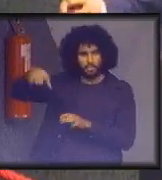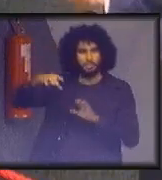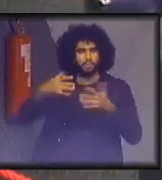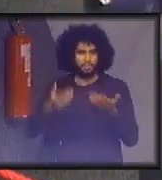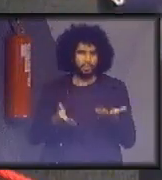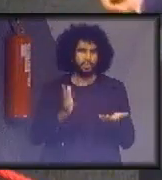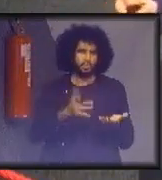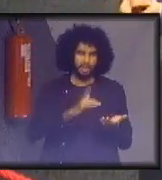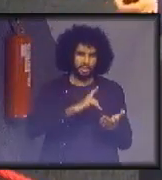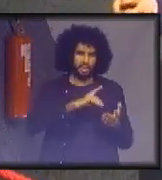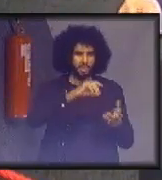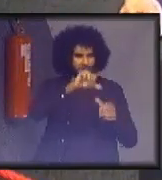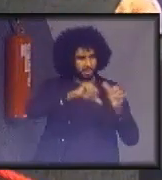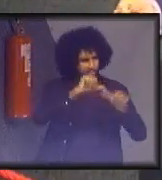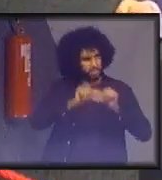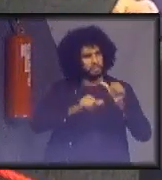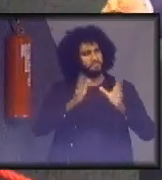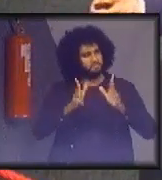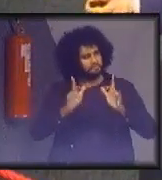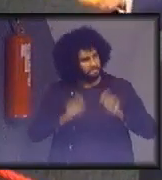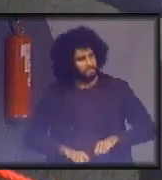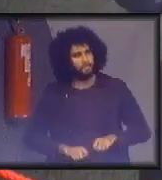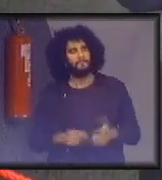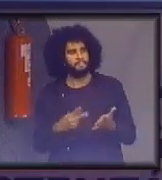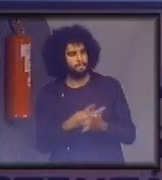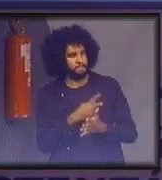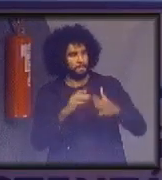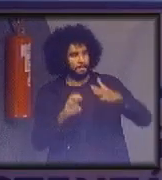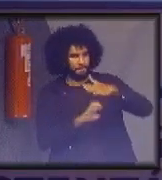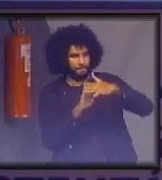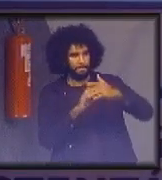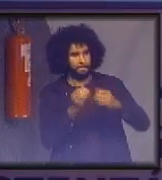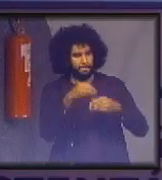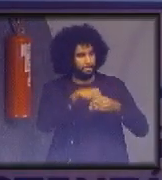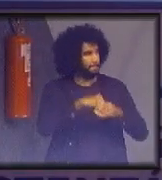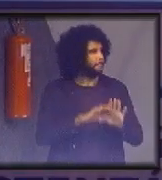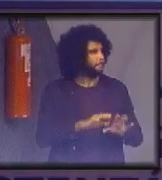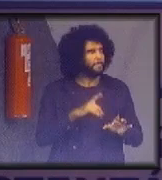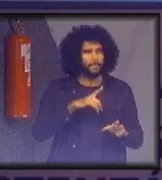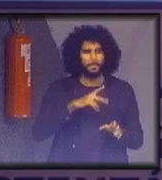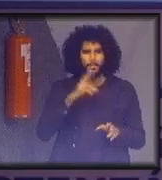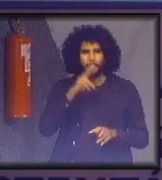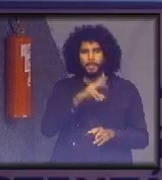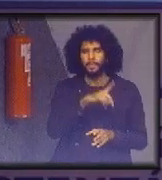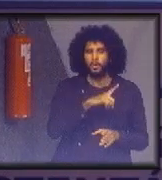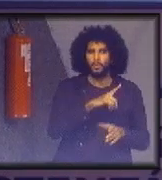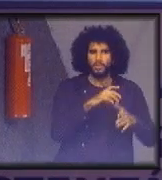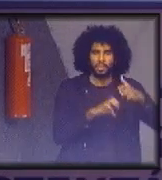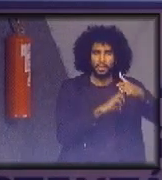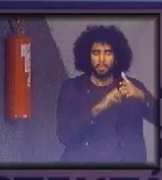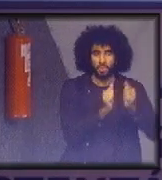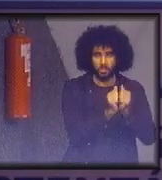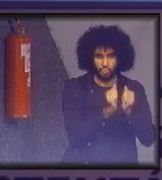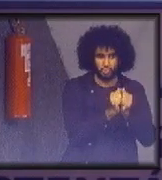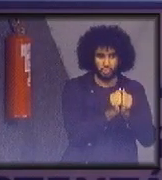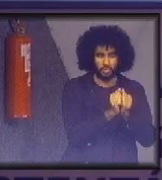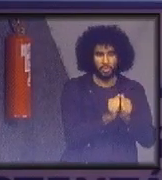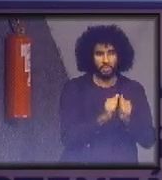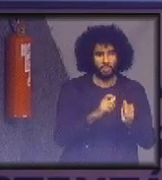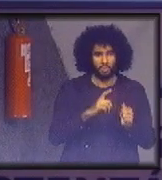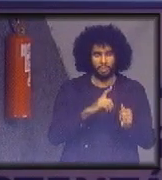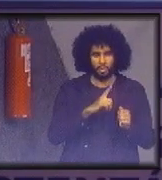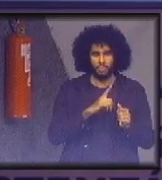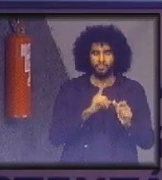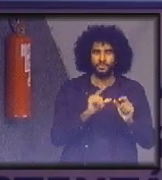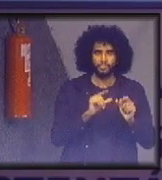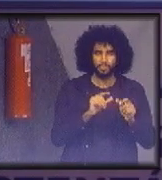já existe, já está aí ocorrendo. Nós vimos uma empresa que trabalha conosco, que fez isso, desligou os computadores no